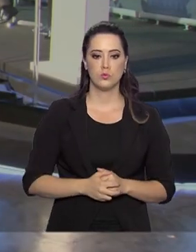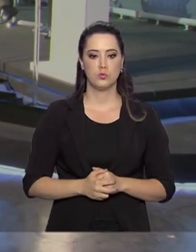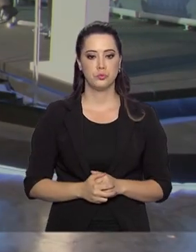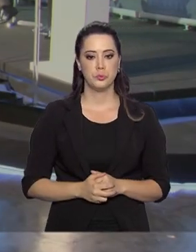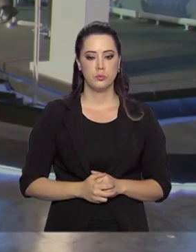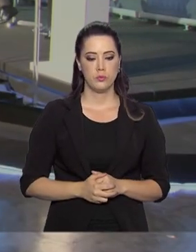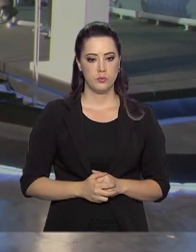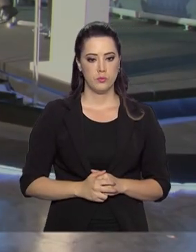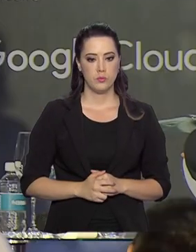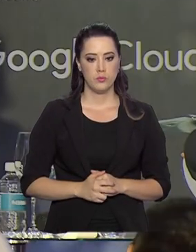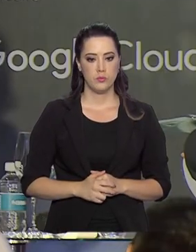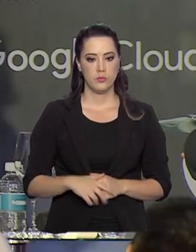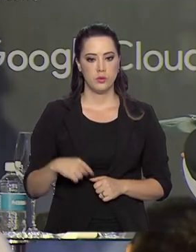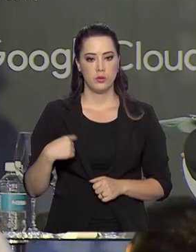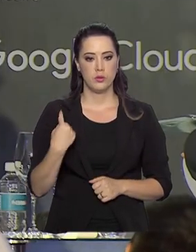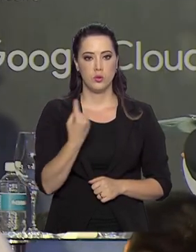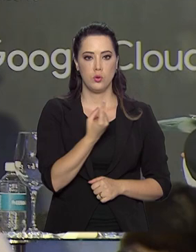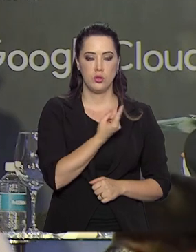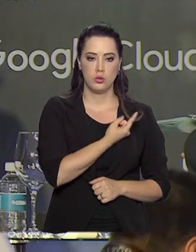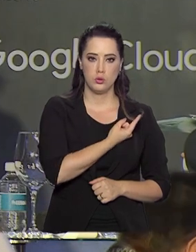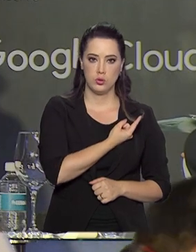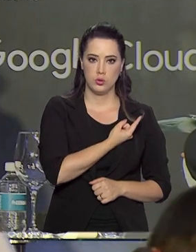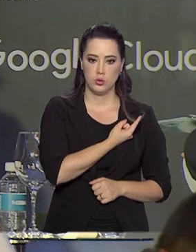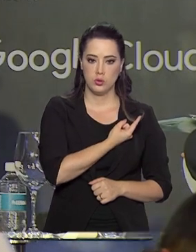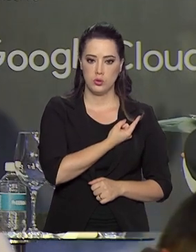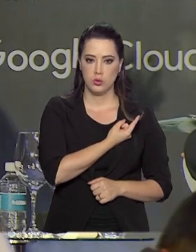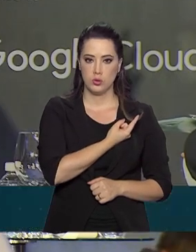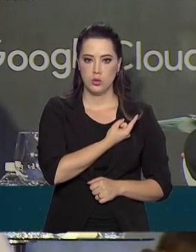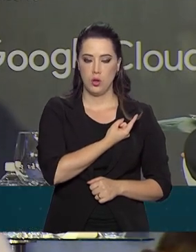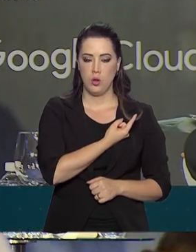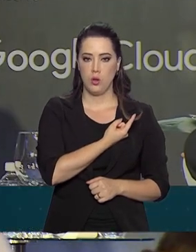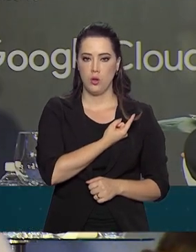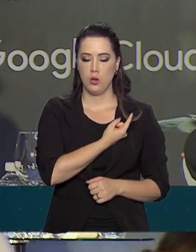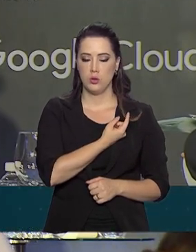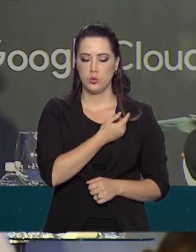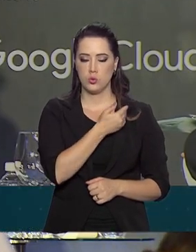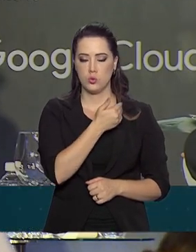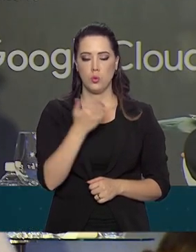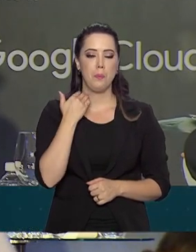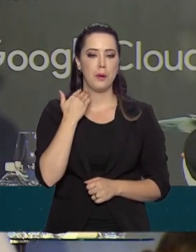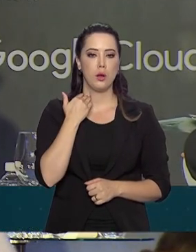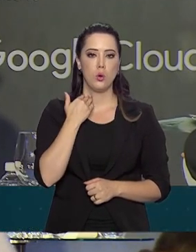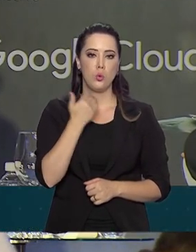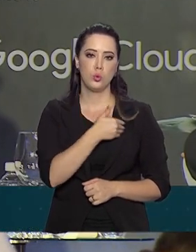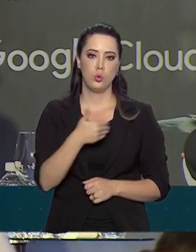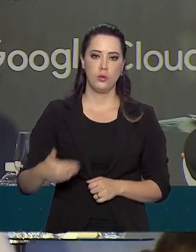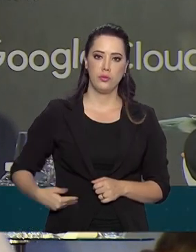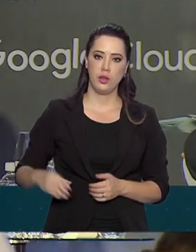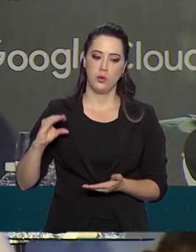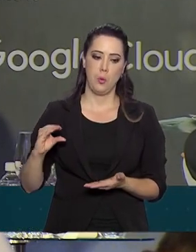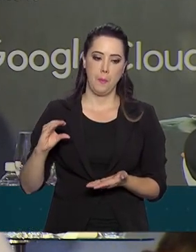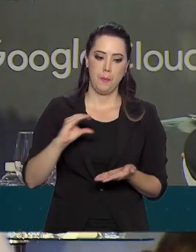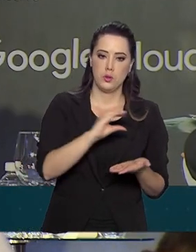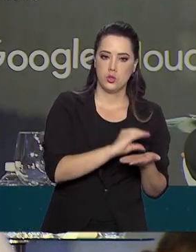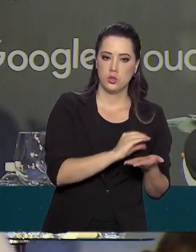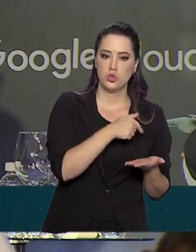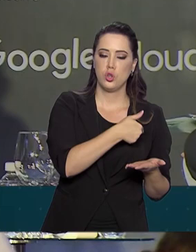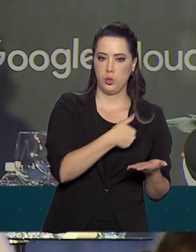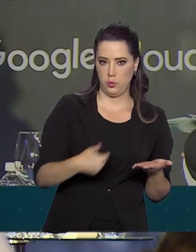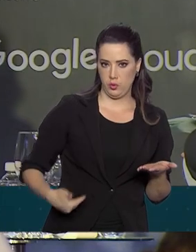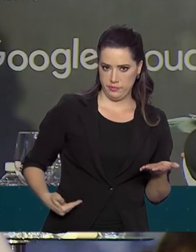os bancos públicos, devolvemos o dinheiro para a União, desacelerando o crescimento da dívida e, ao mesmo tempo,